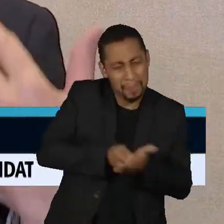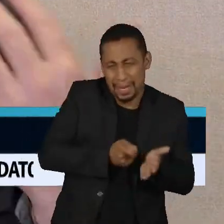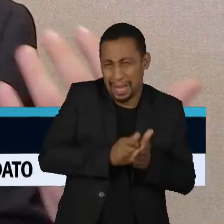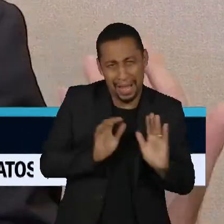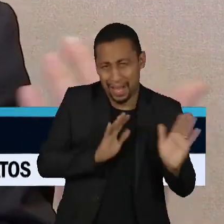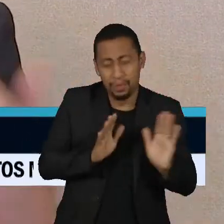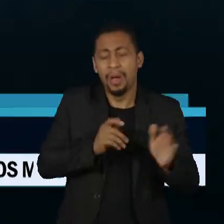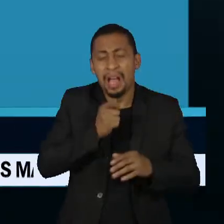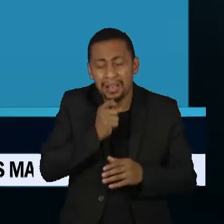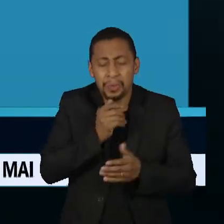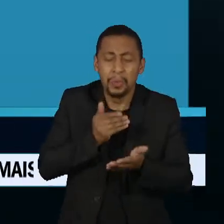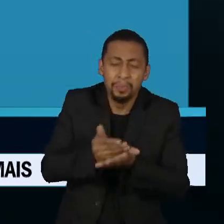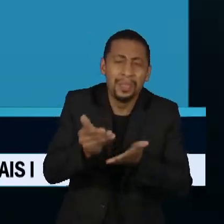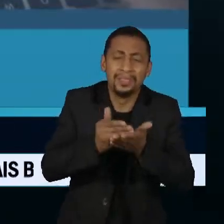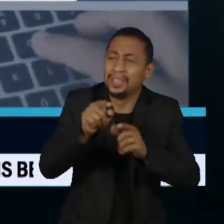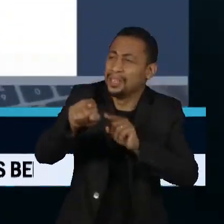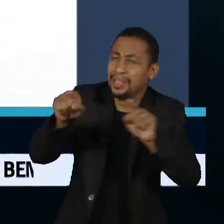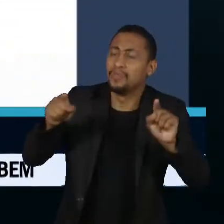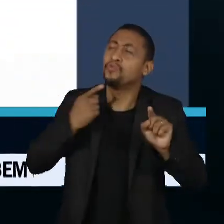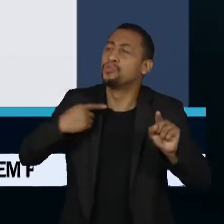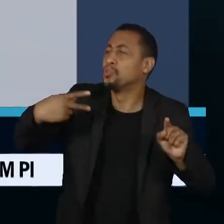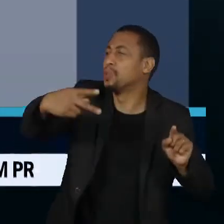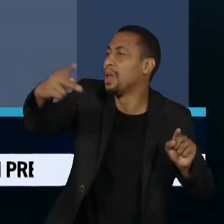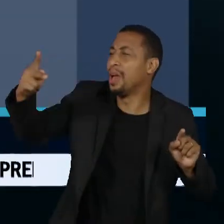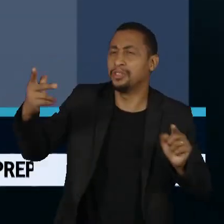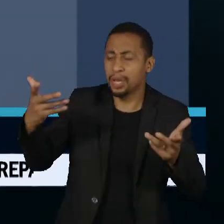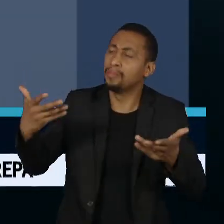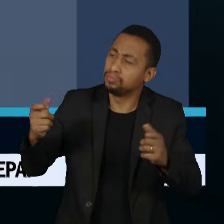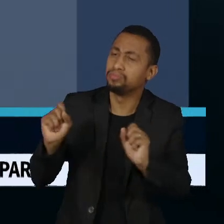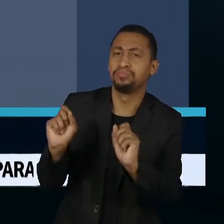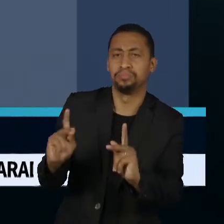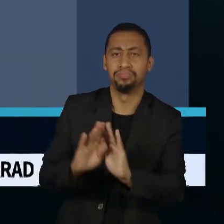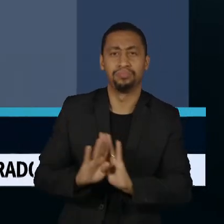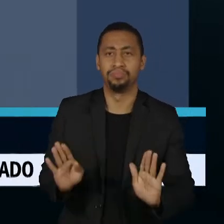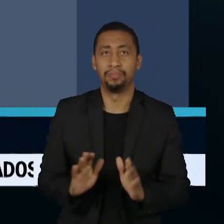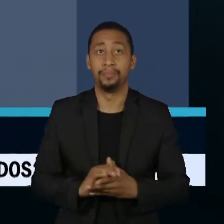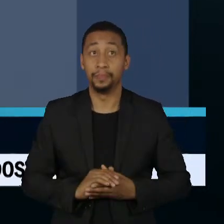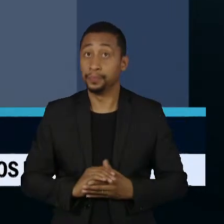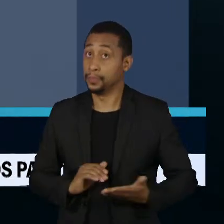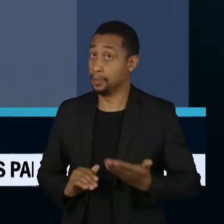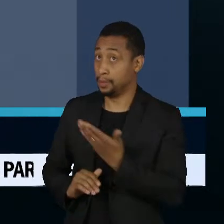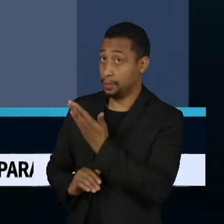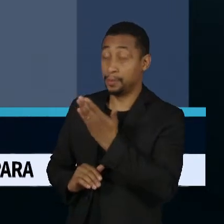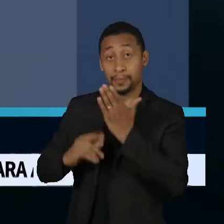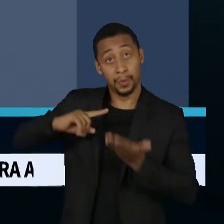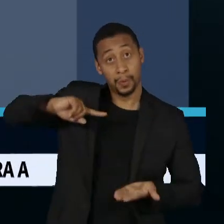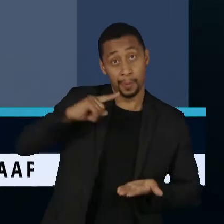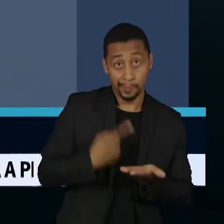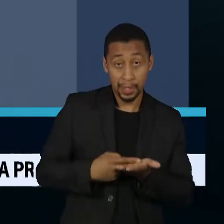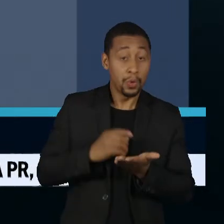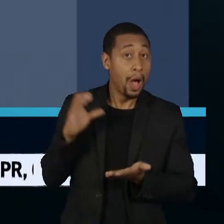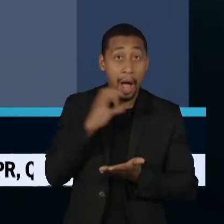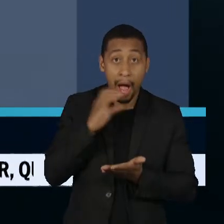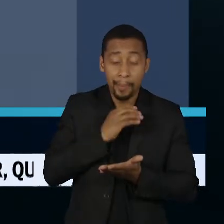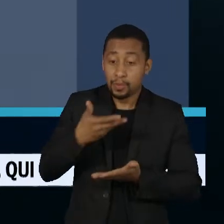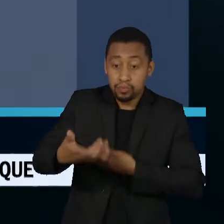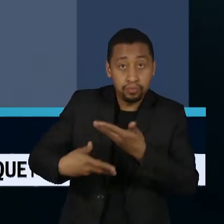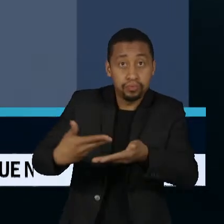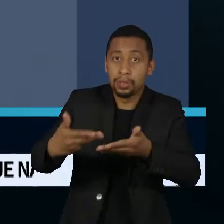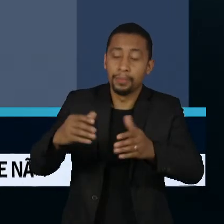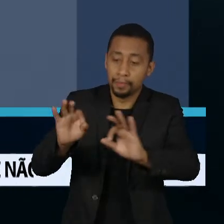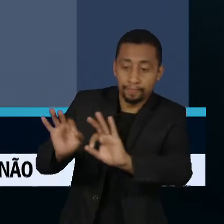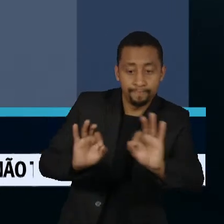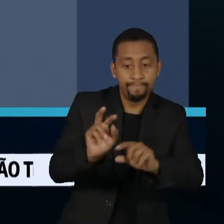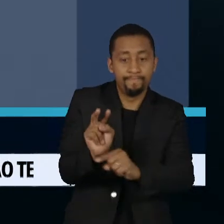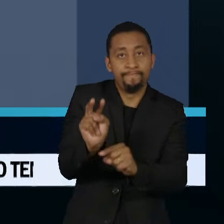que está vindo dos países. Numa declaração conjunta, as autoridades estabeleceram o compromisso de acelerar e aumentar os esforços